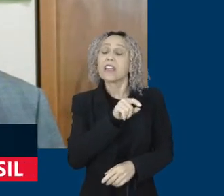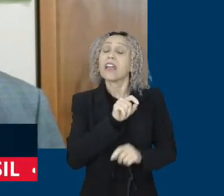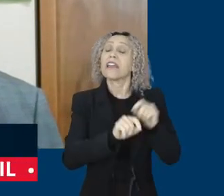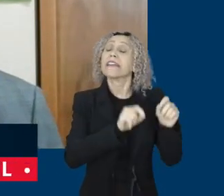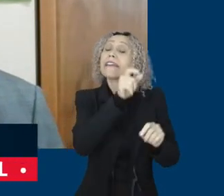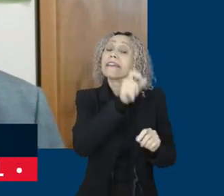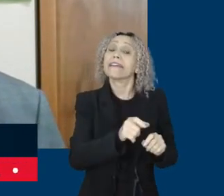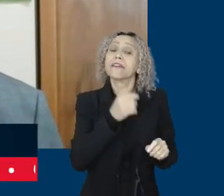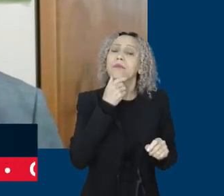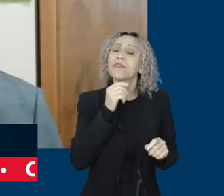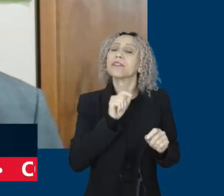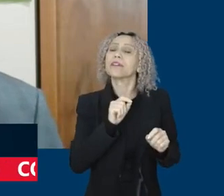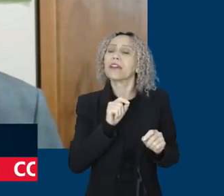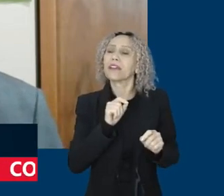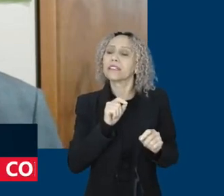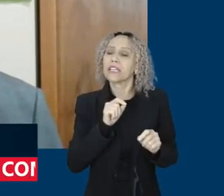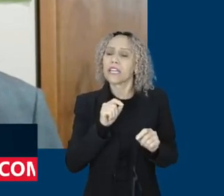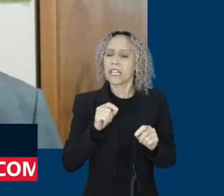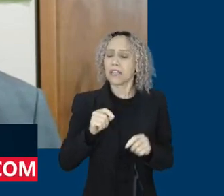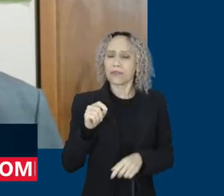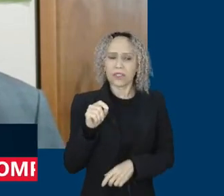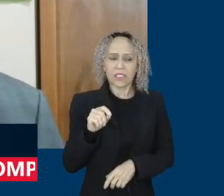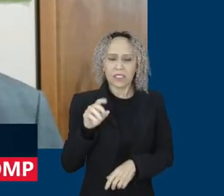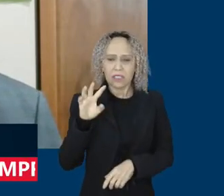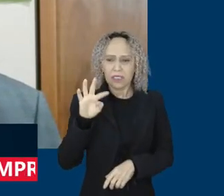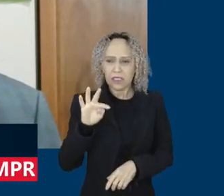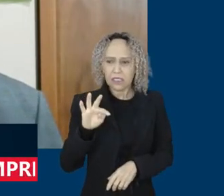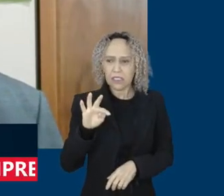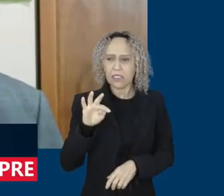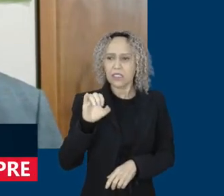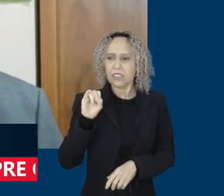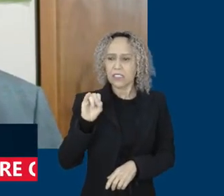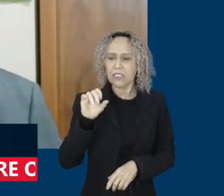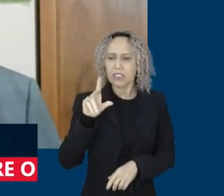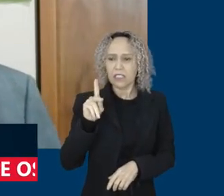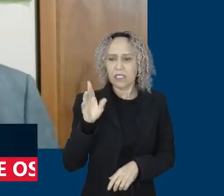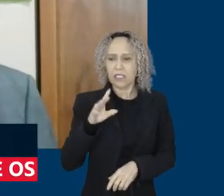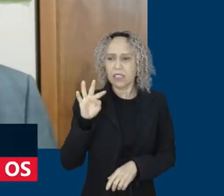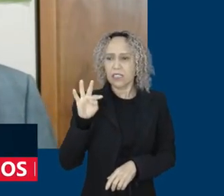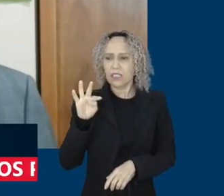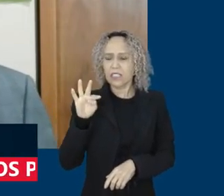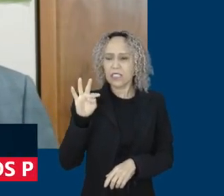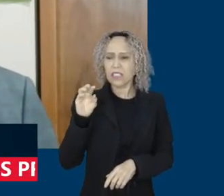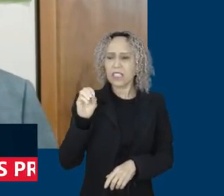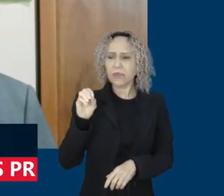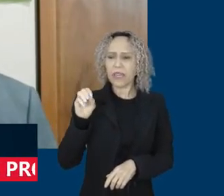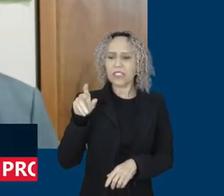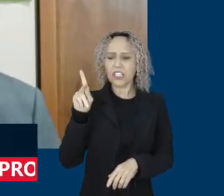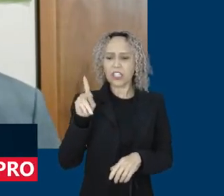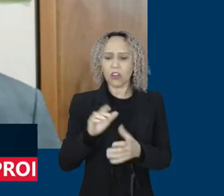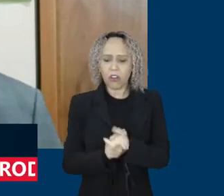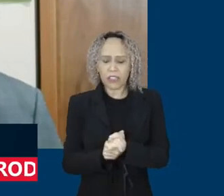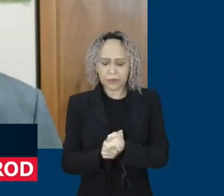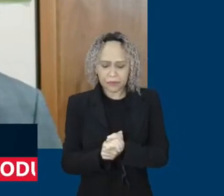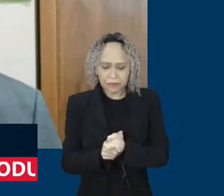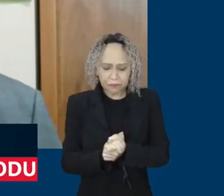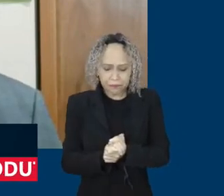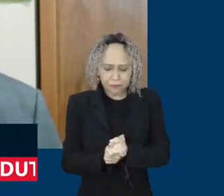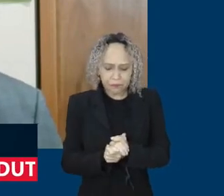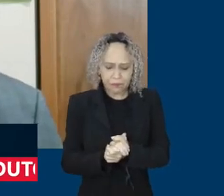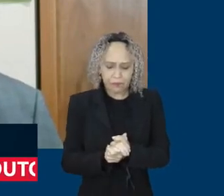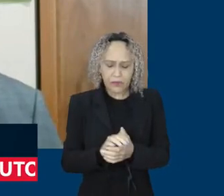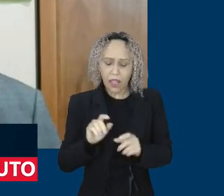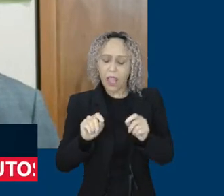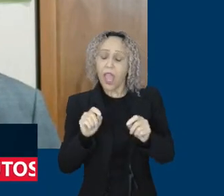disputa de tomar remédio, tomou remédio até a morte. Nós tínhamos visto aquele caso que o Fantástico mostrou no